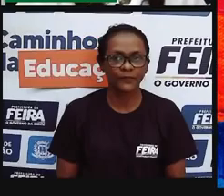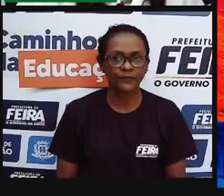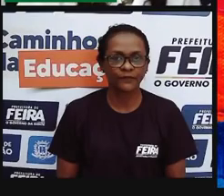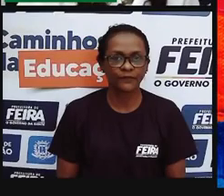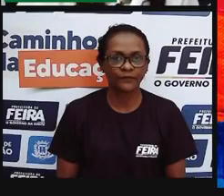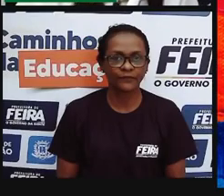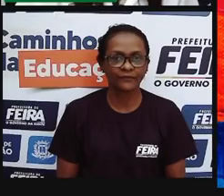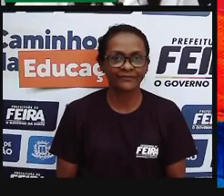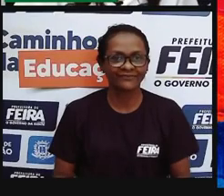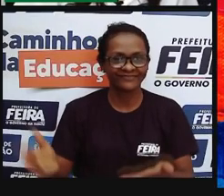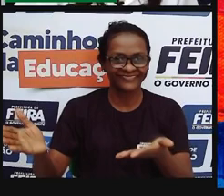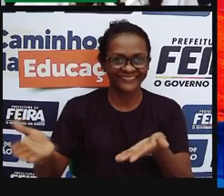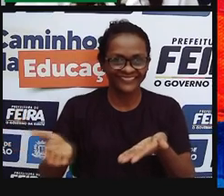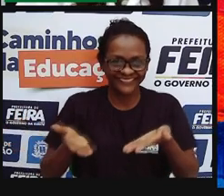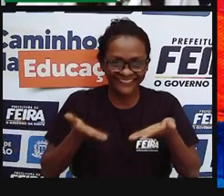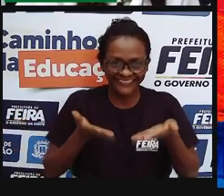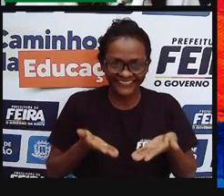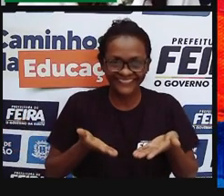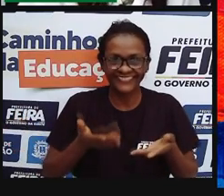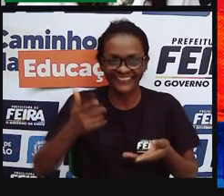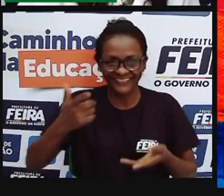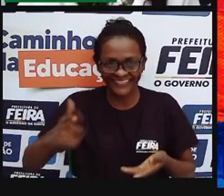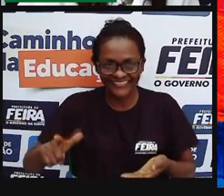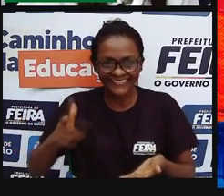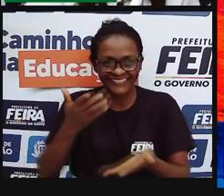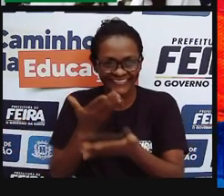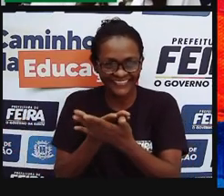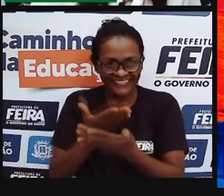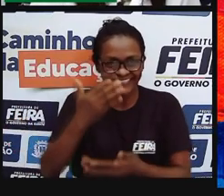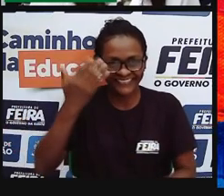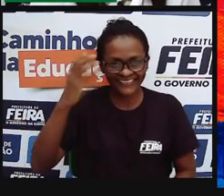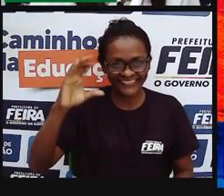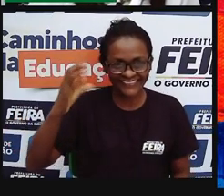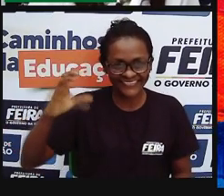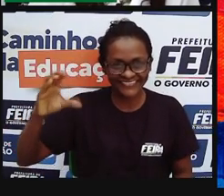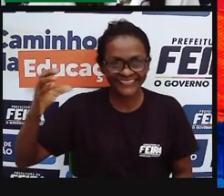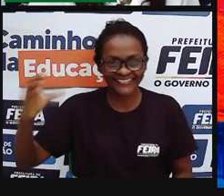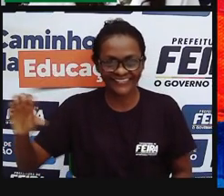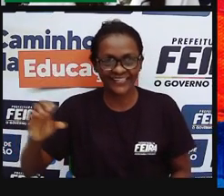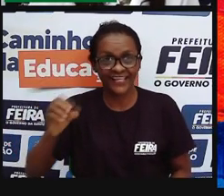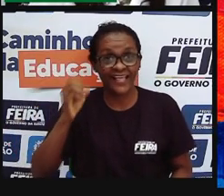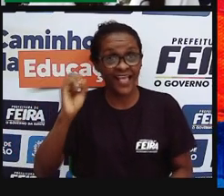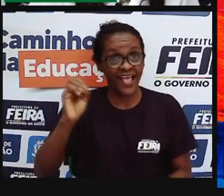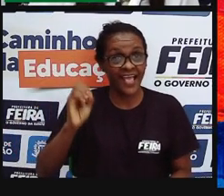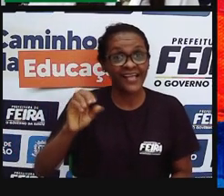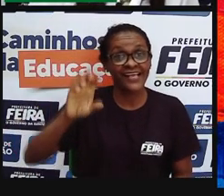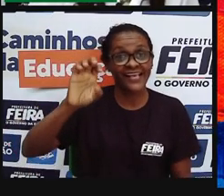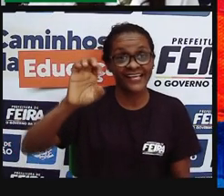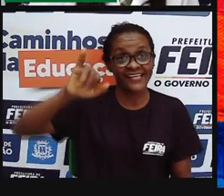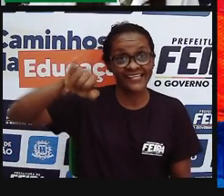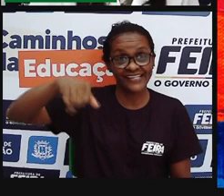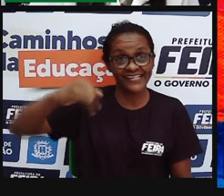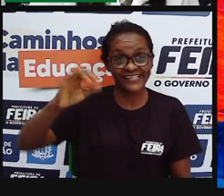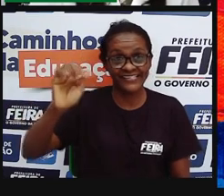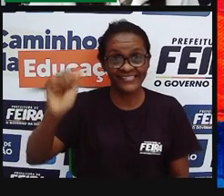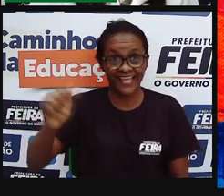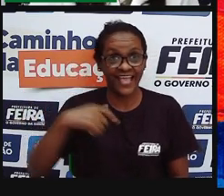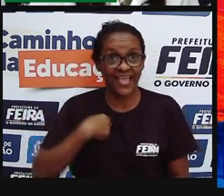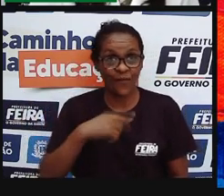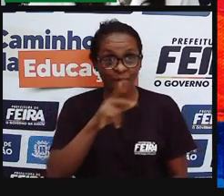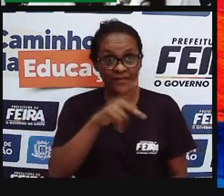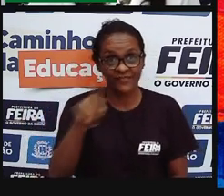Bem-vindos a mais uma aula de ciências, aula paraeja. Eu sou a professora Karine